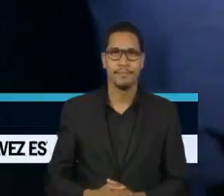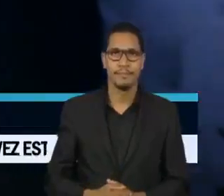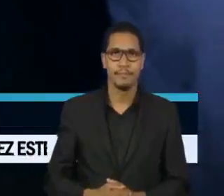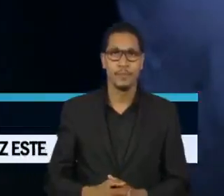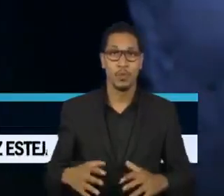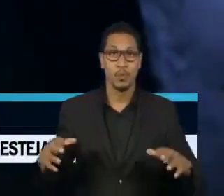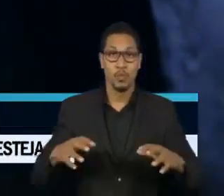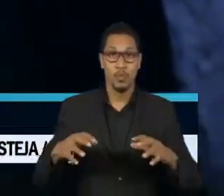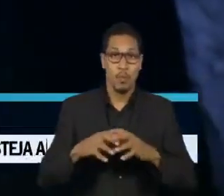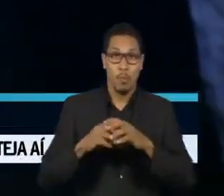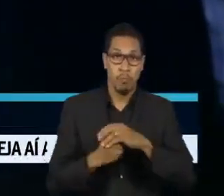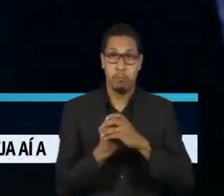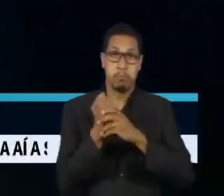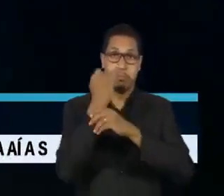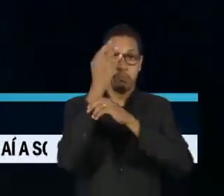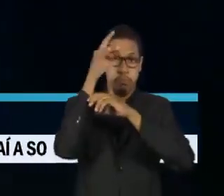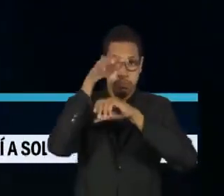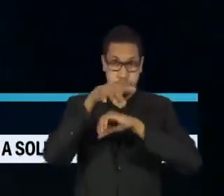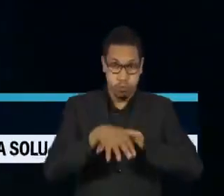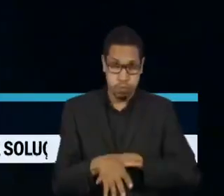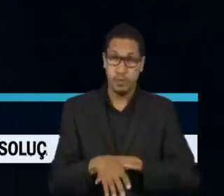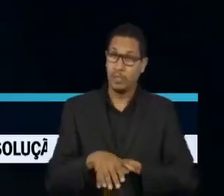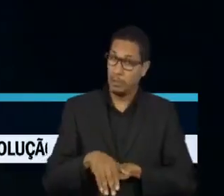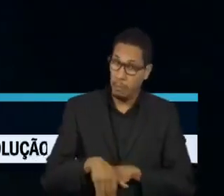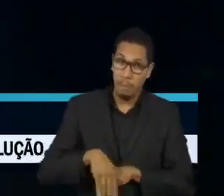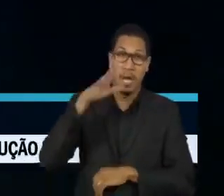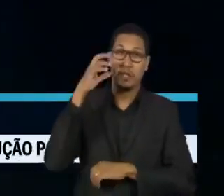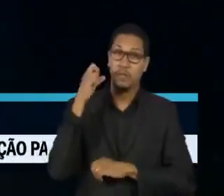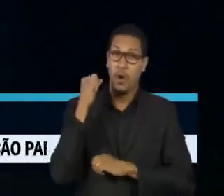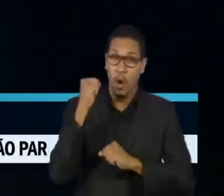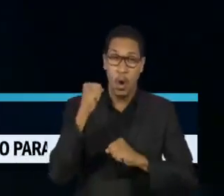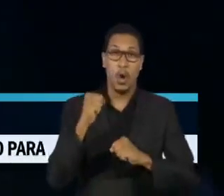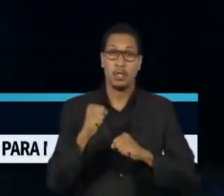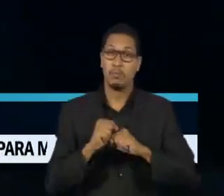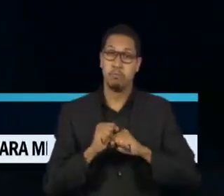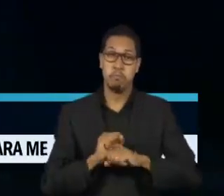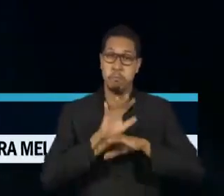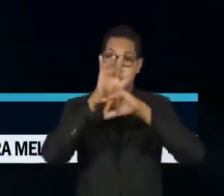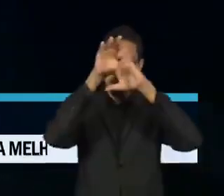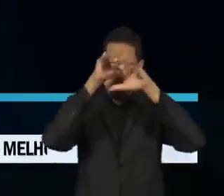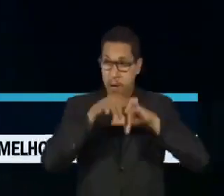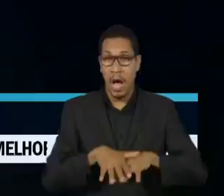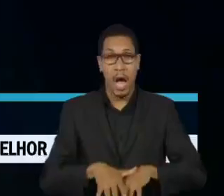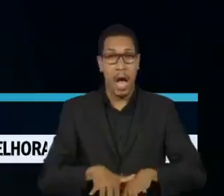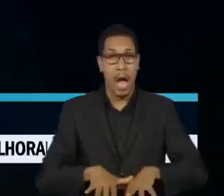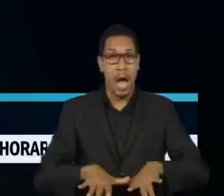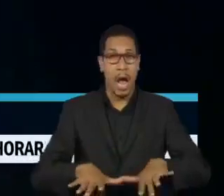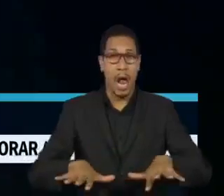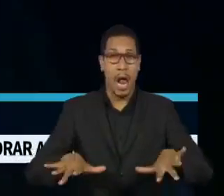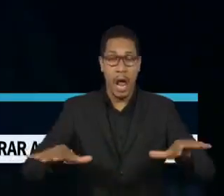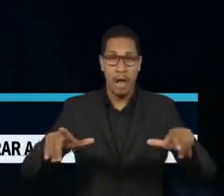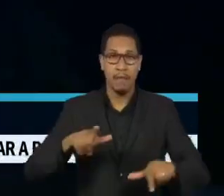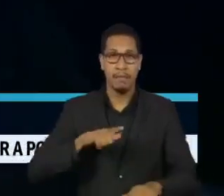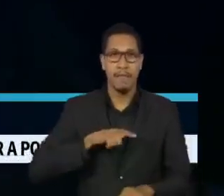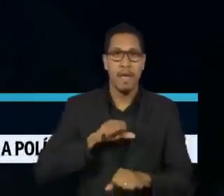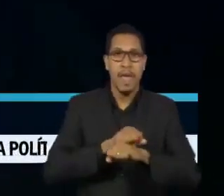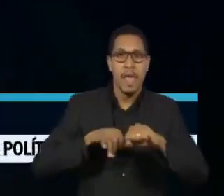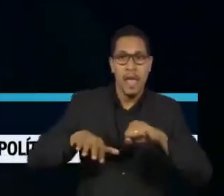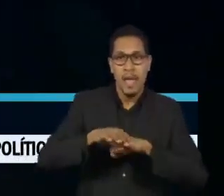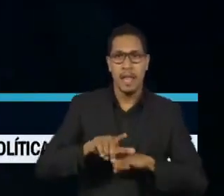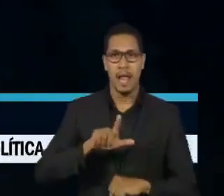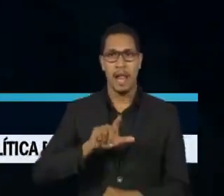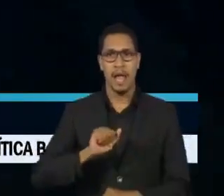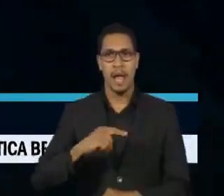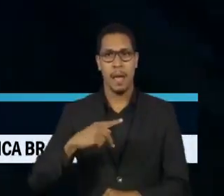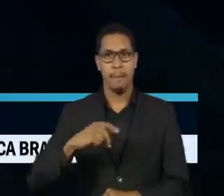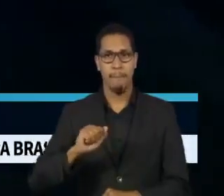O vulcão Cumbre Vieja entra na fase mais violenta. O aeroporto da ilha de La Palmas, nas Canárias, está paralisado por causa